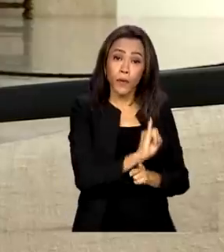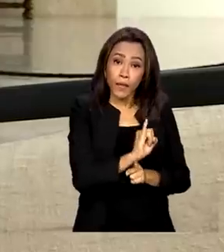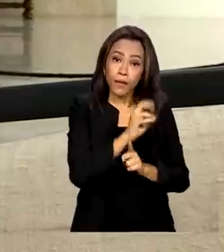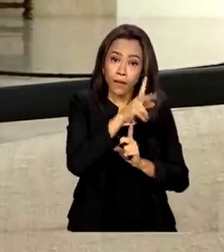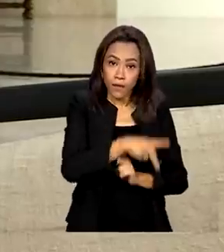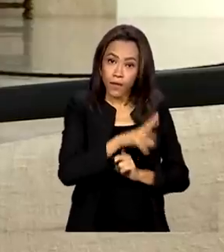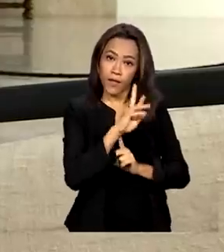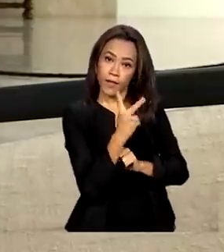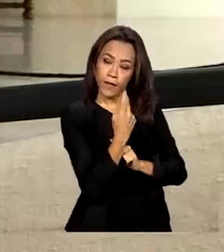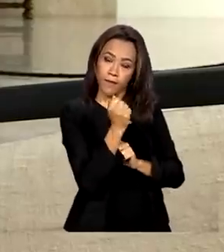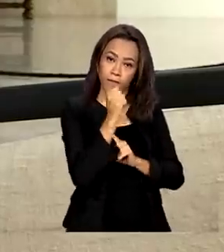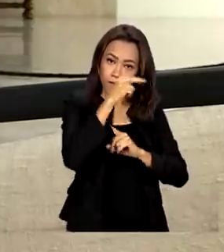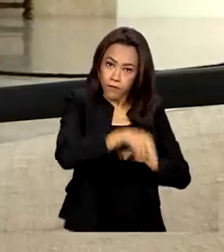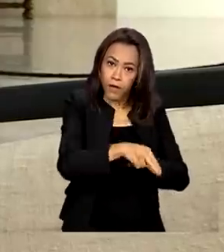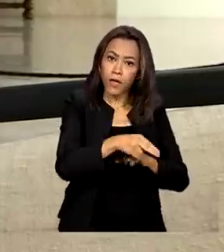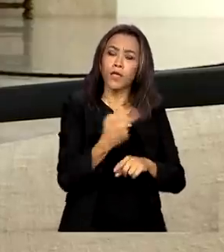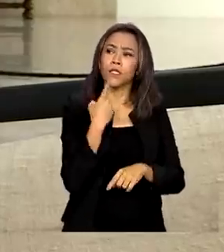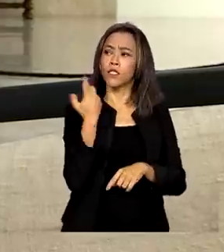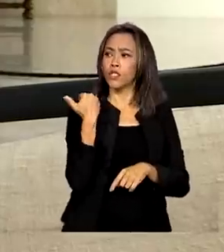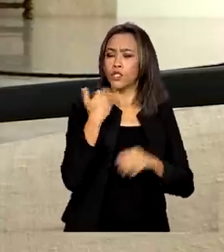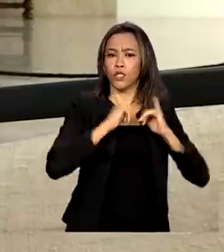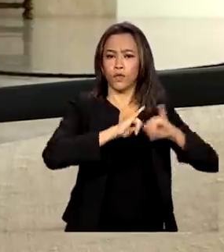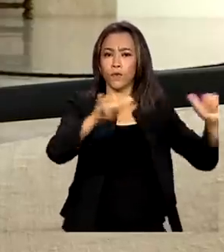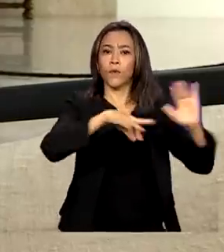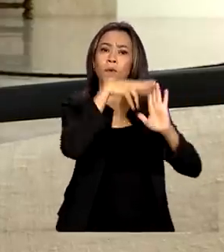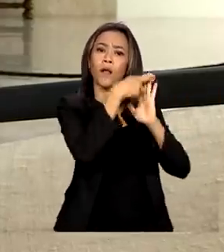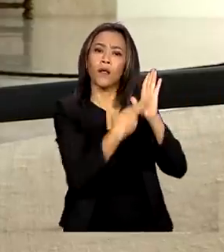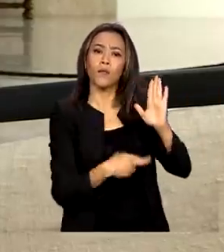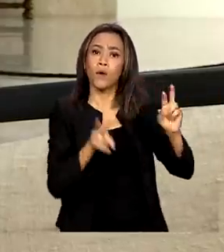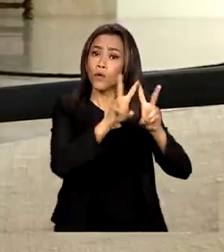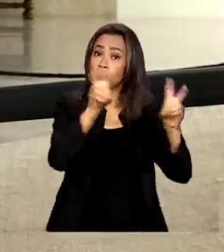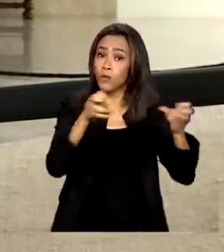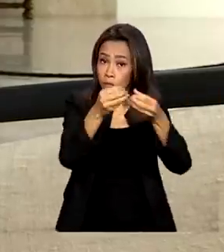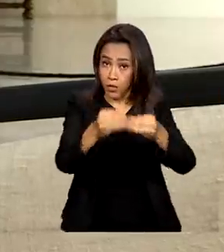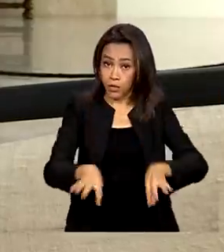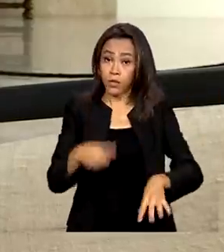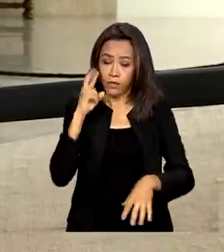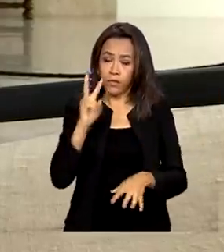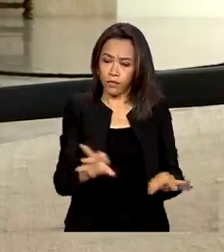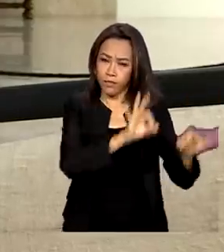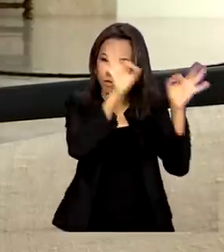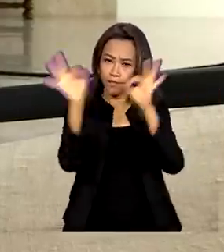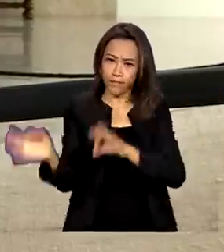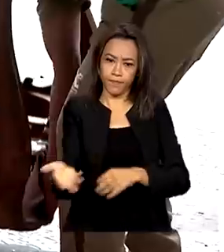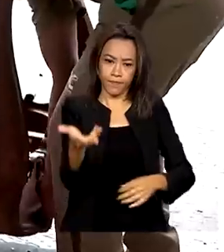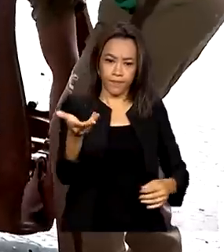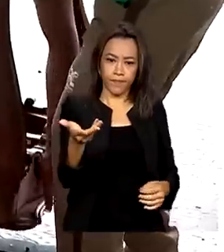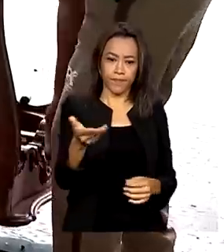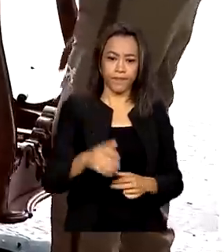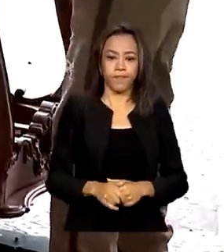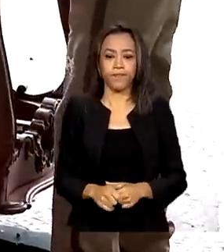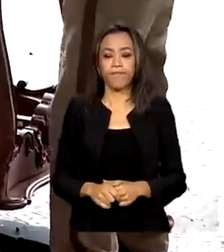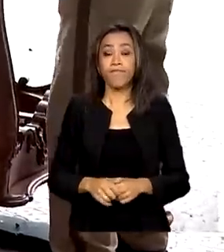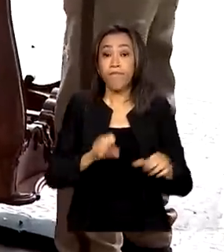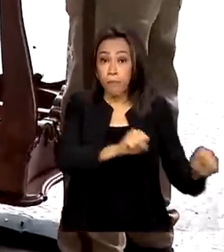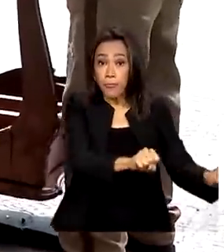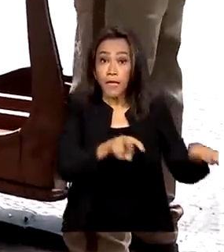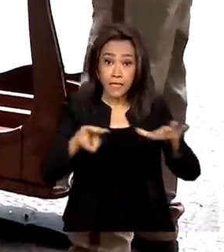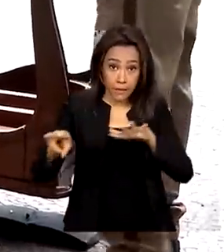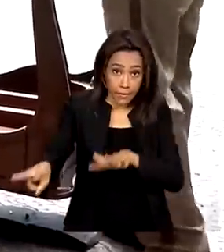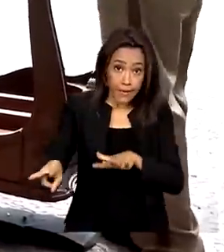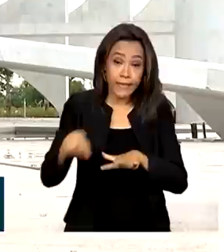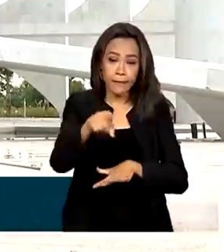Nacional, o IFAM, divulgou um relatório preliminar sobre os danos. Vamos ver na reportagem. Durante a semana,